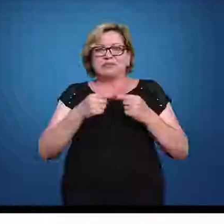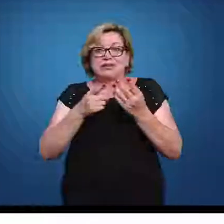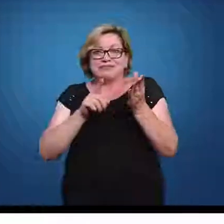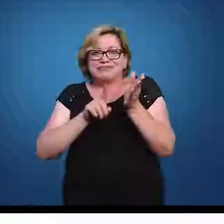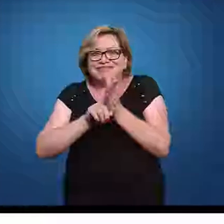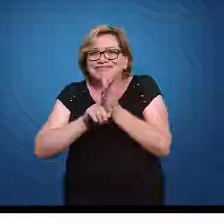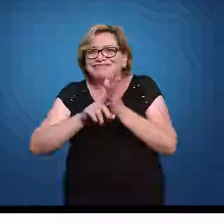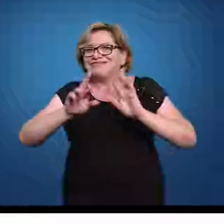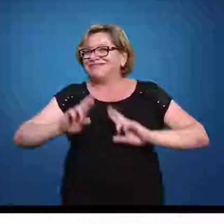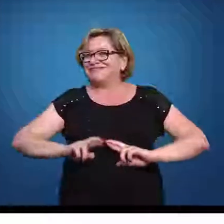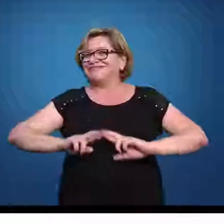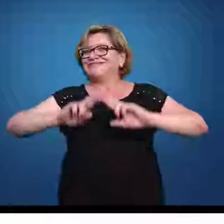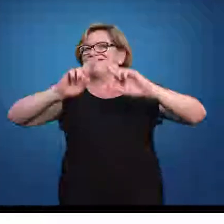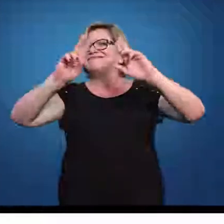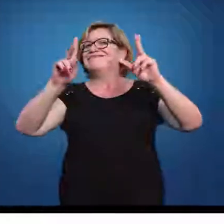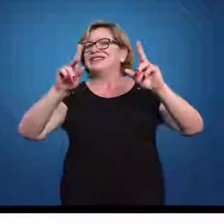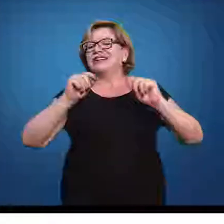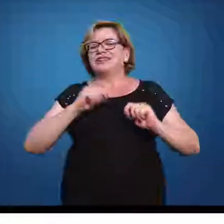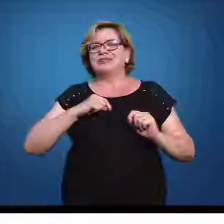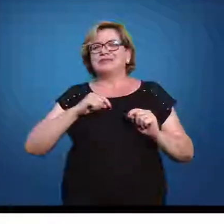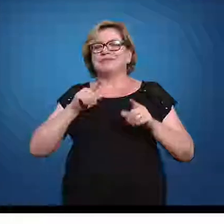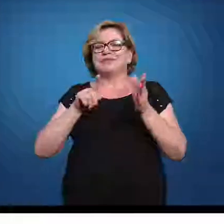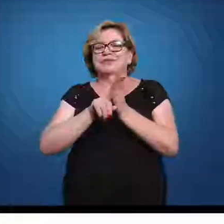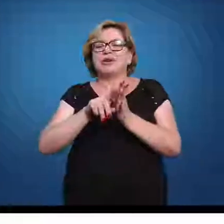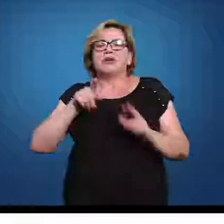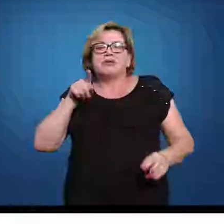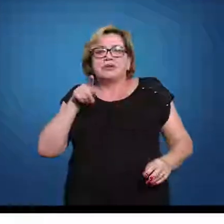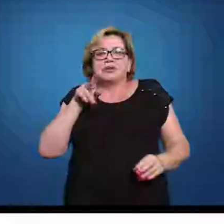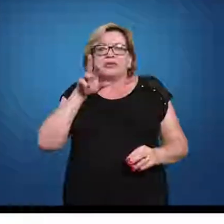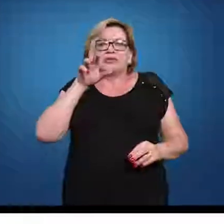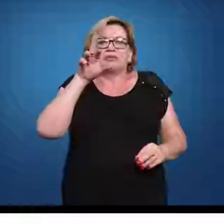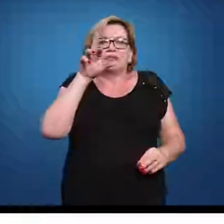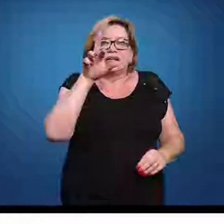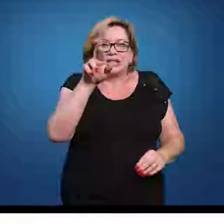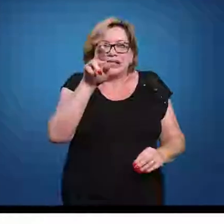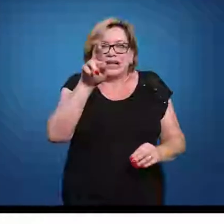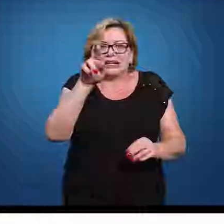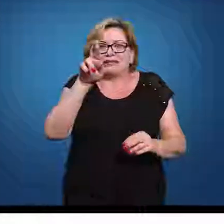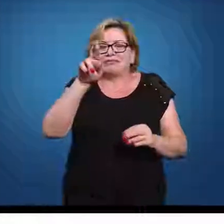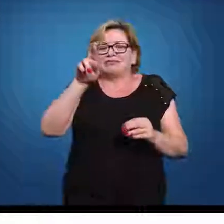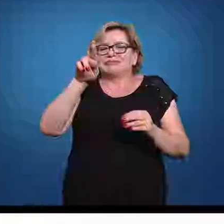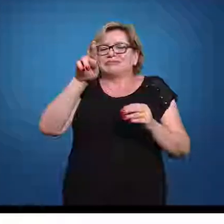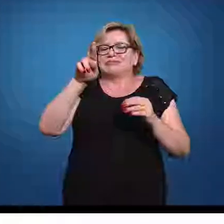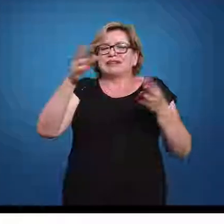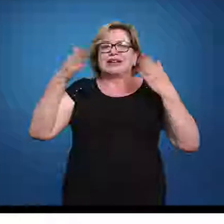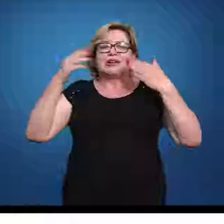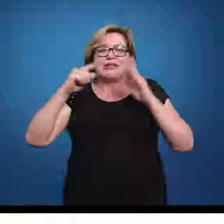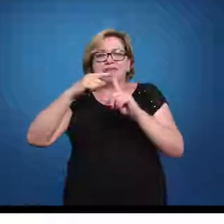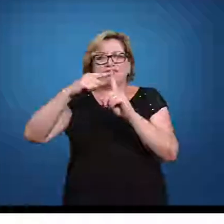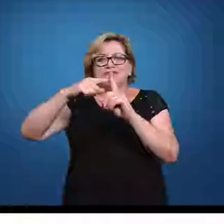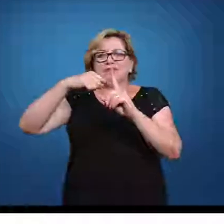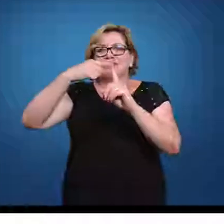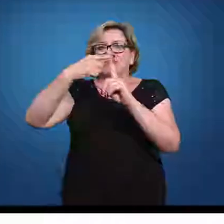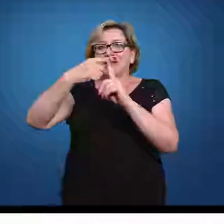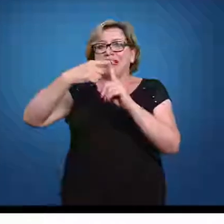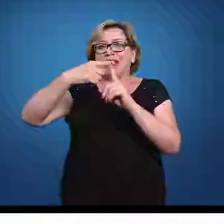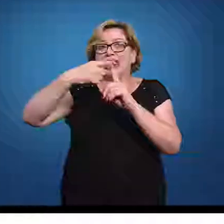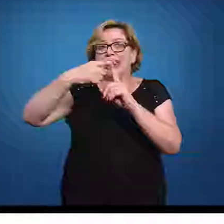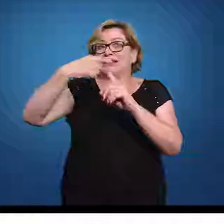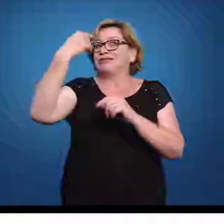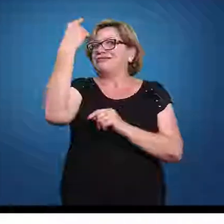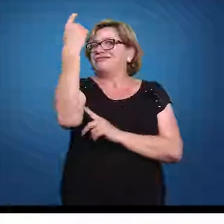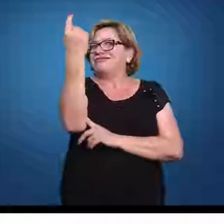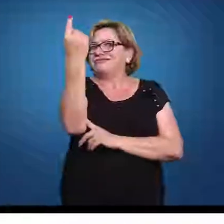pergunta mudou, né? Qual a probabilidade da temperatura ser superior a 1 grau? Veja que interessante.